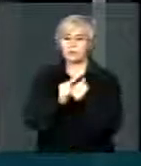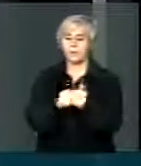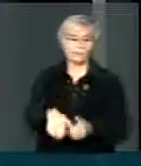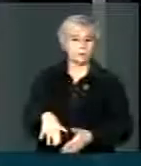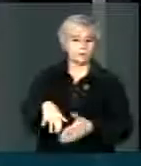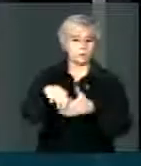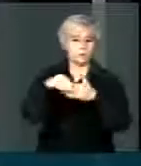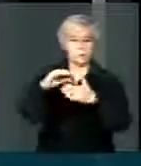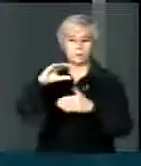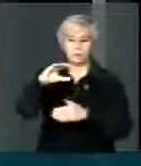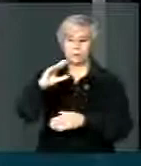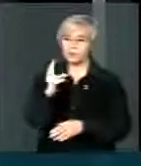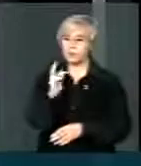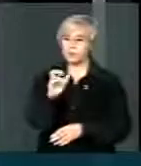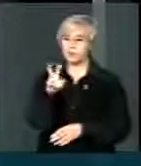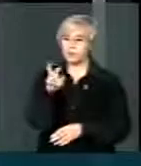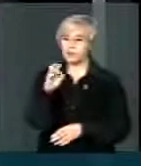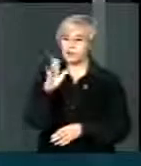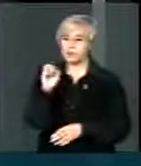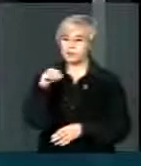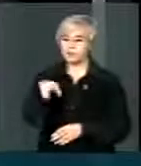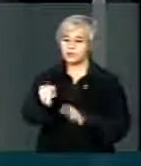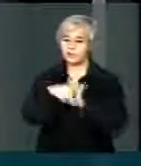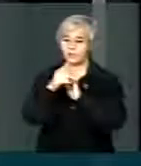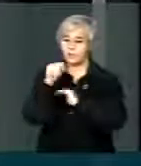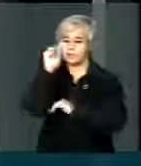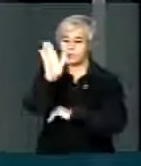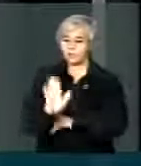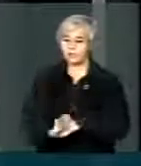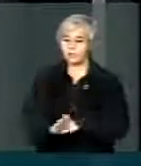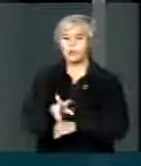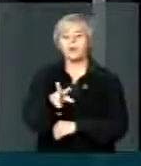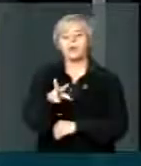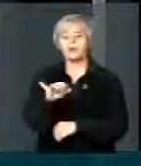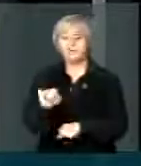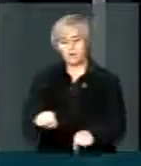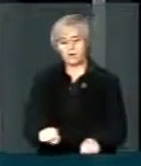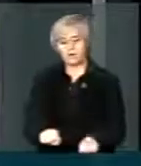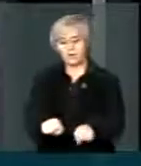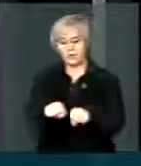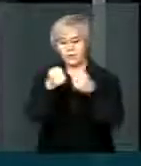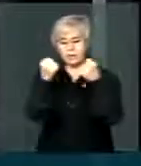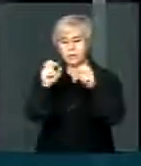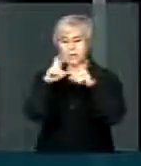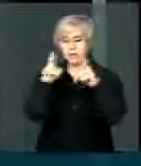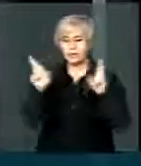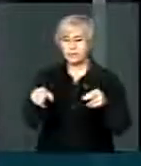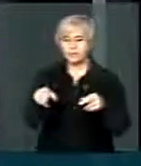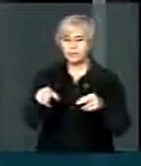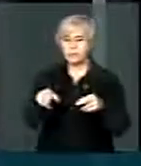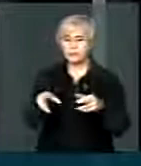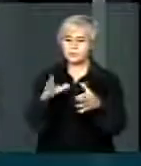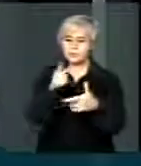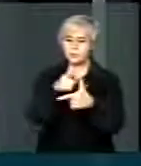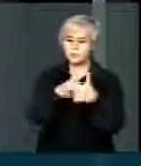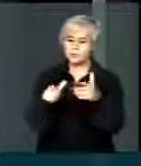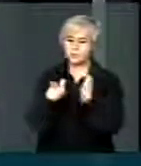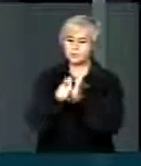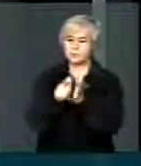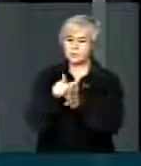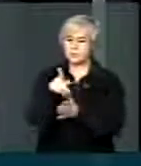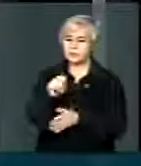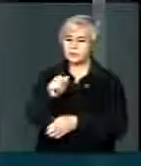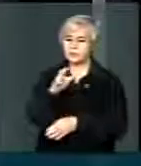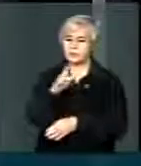Chevron, com assessores da Chevron no Brasil, de que iria quebrar o regime de partilha. Senhoras e senhores, o regime de